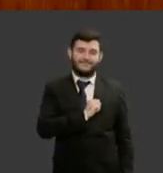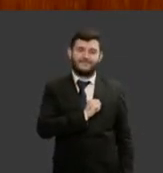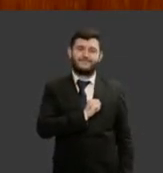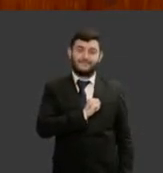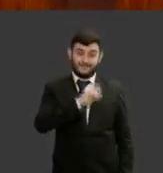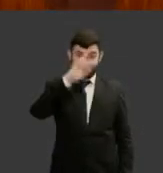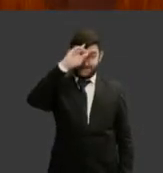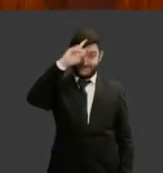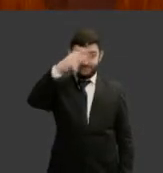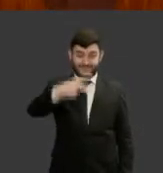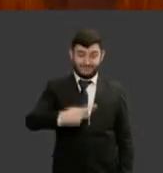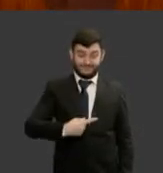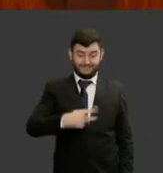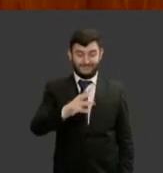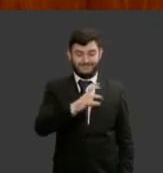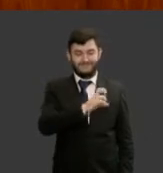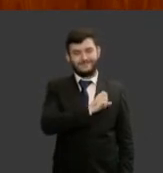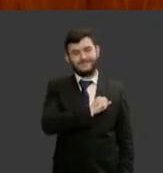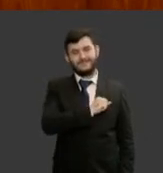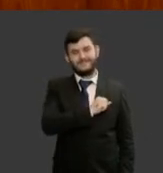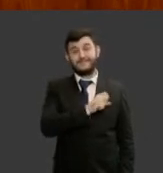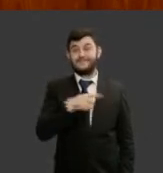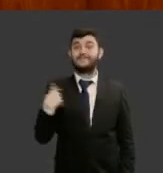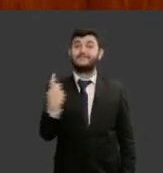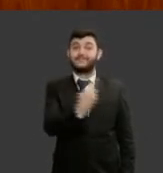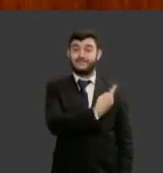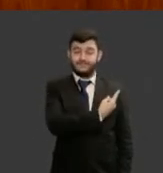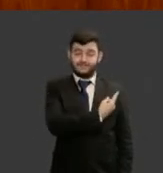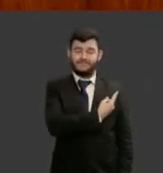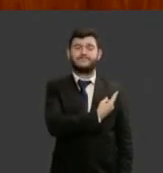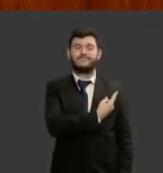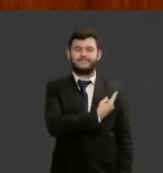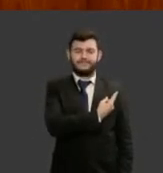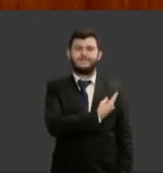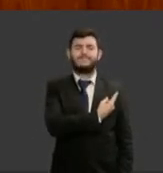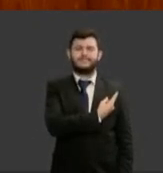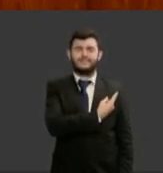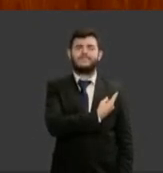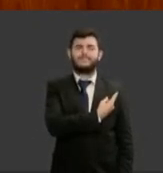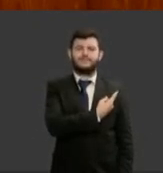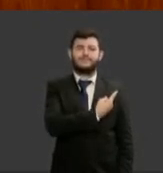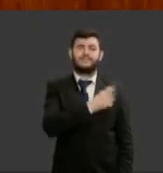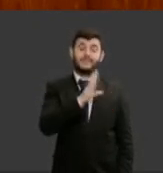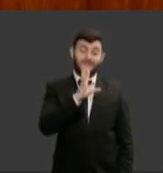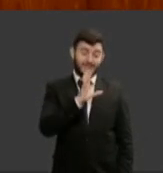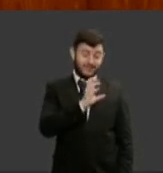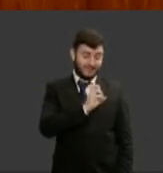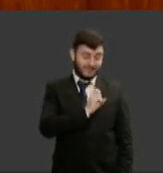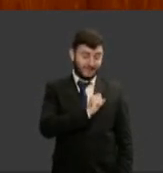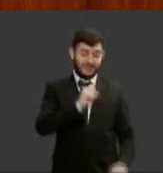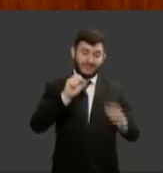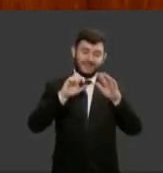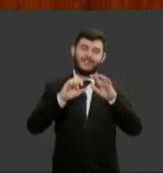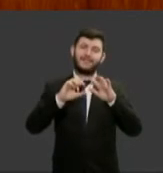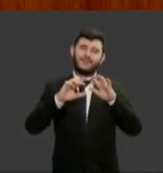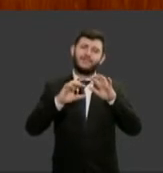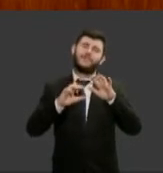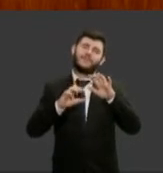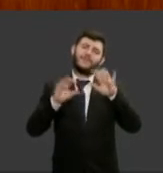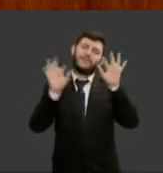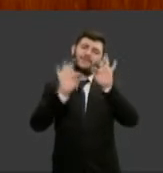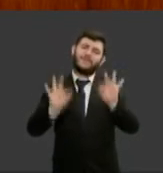pra todos nós todo amor do mundo feliz dia das mulheres